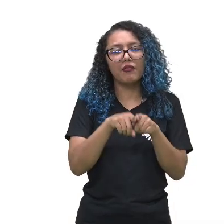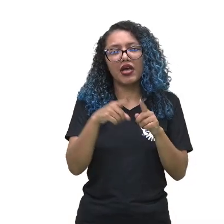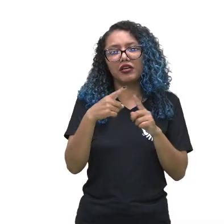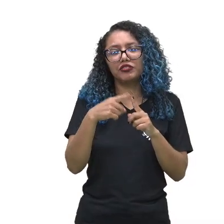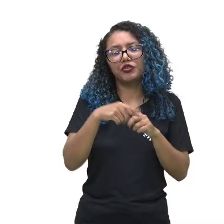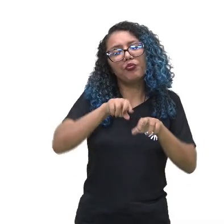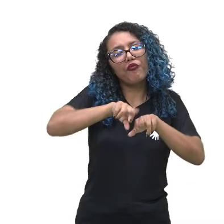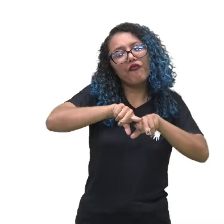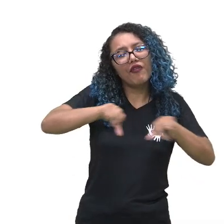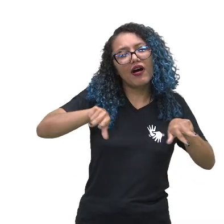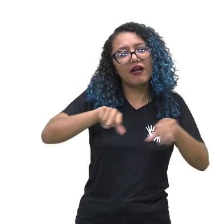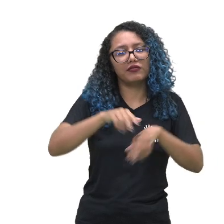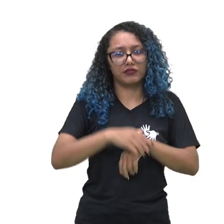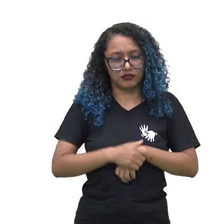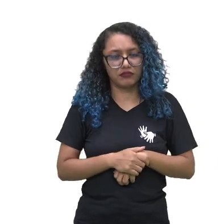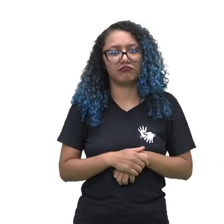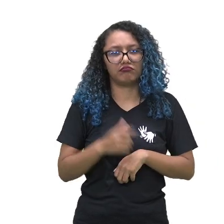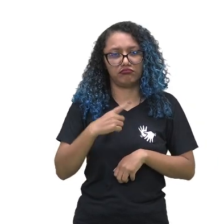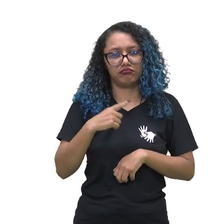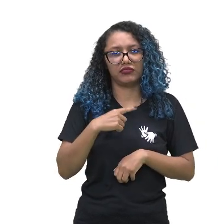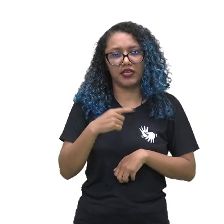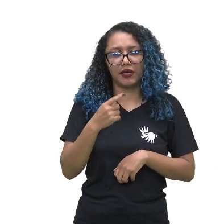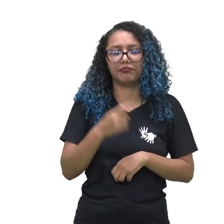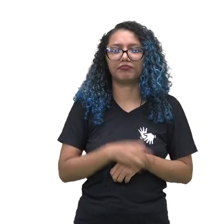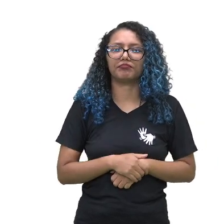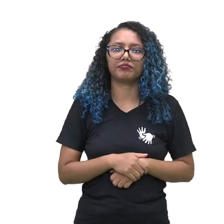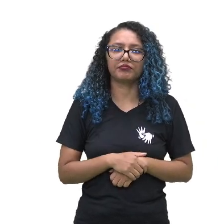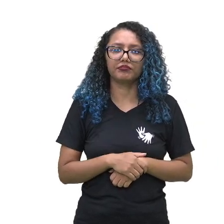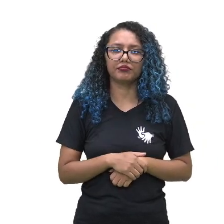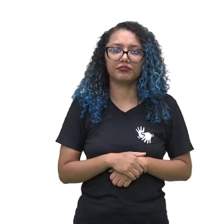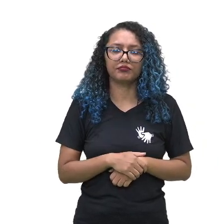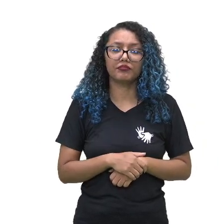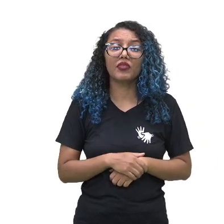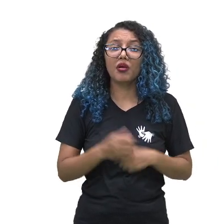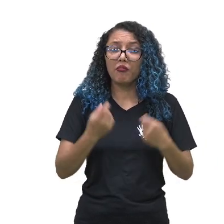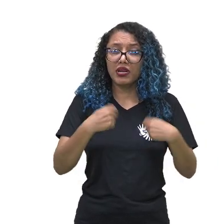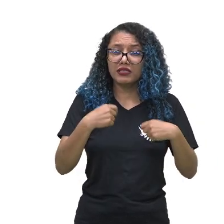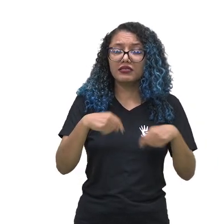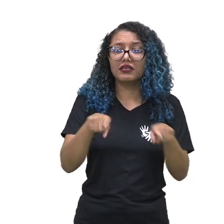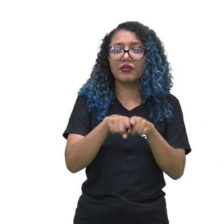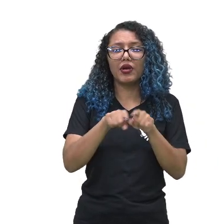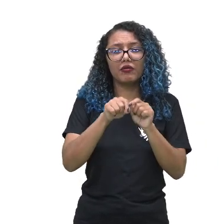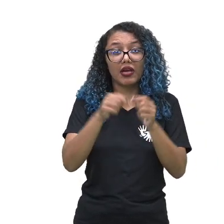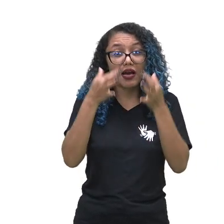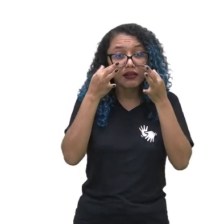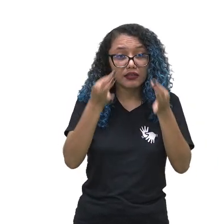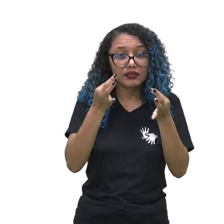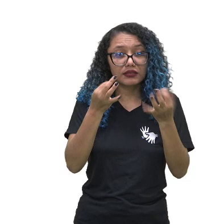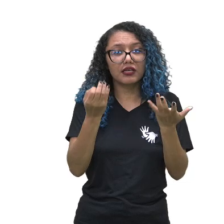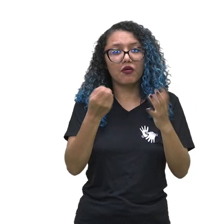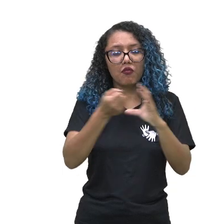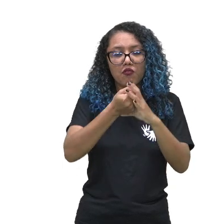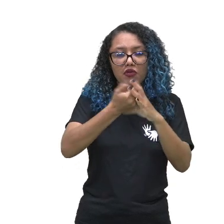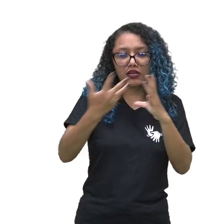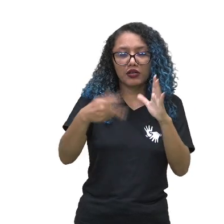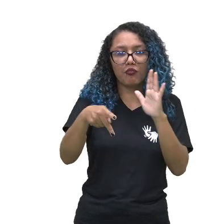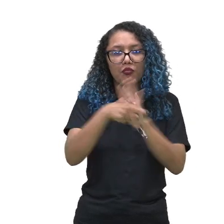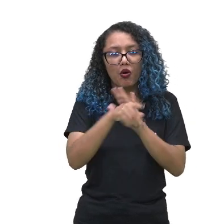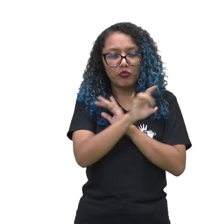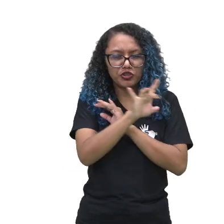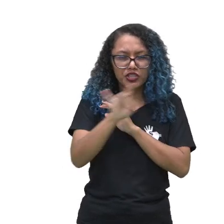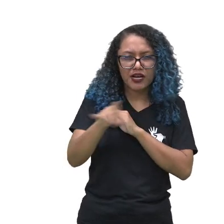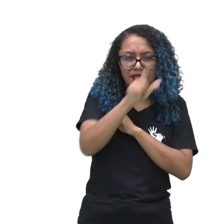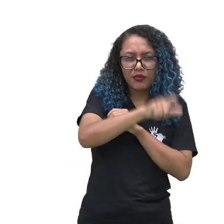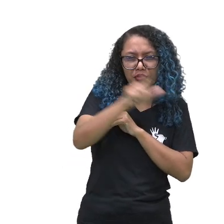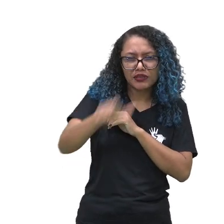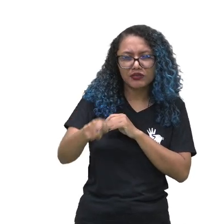manifestar. A diversidade cultural também implica considerar as singularidades das pessoas, suas vivências,